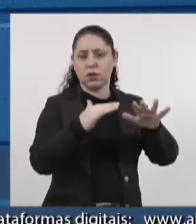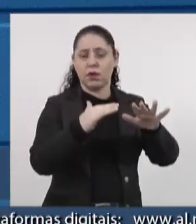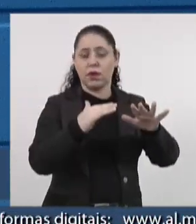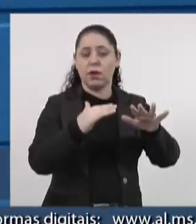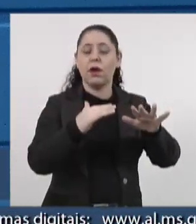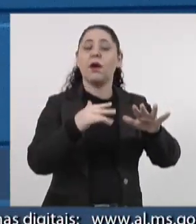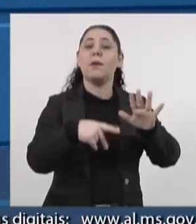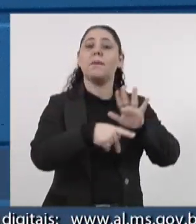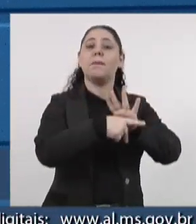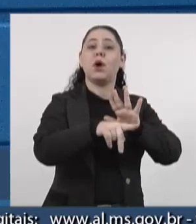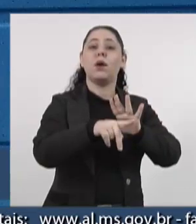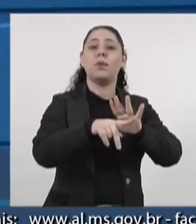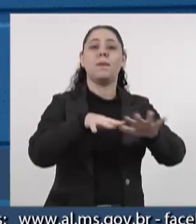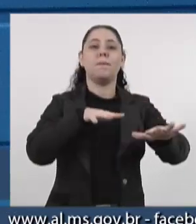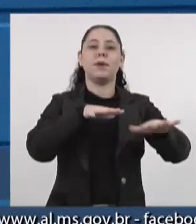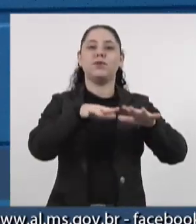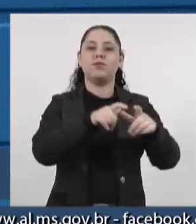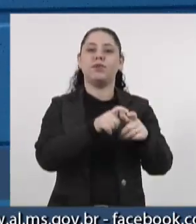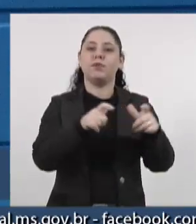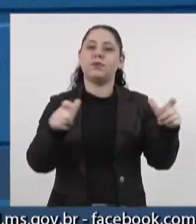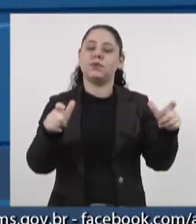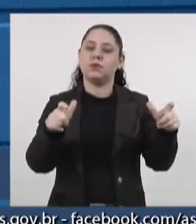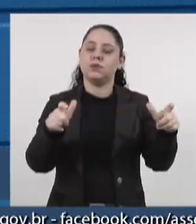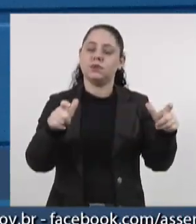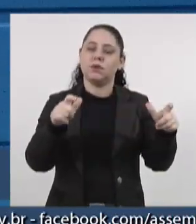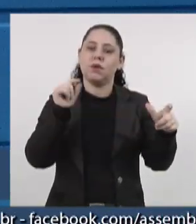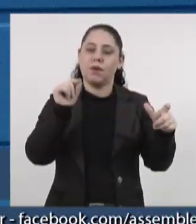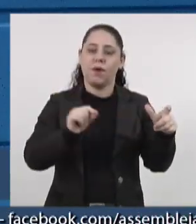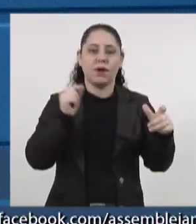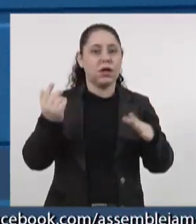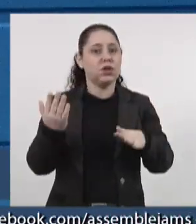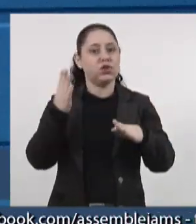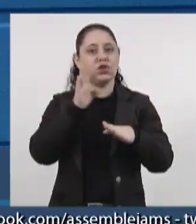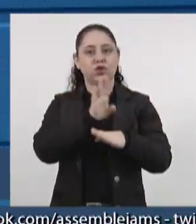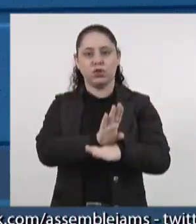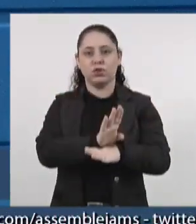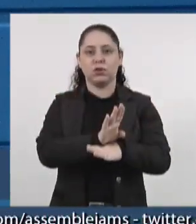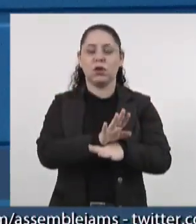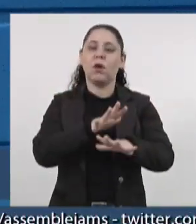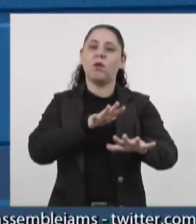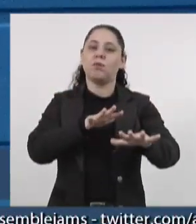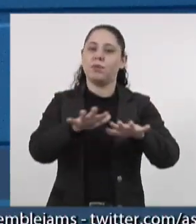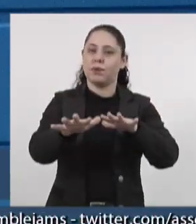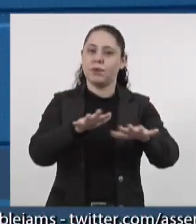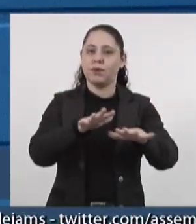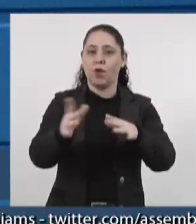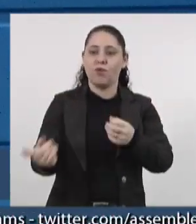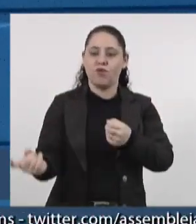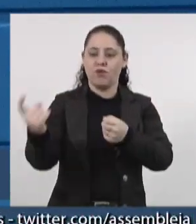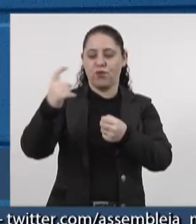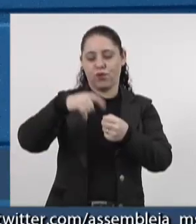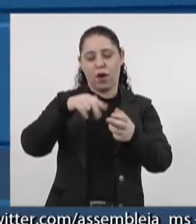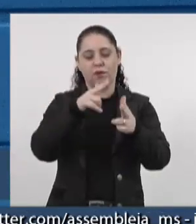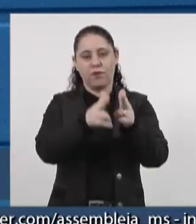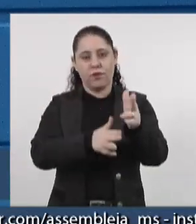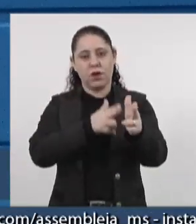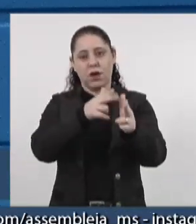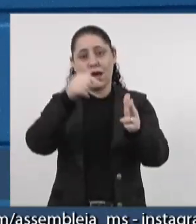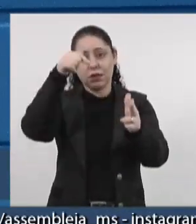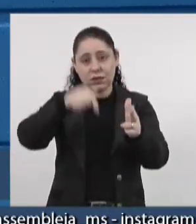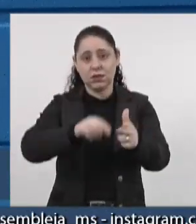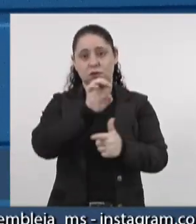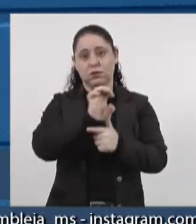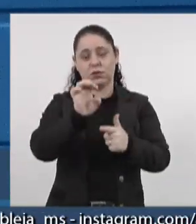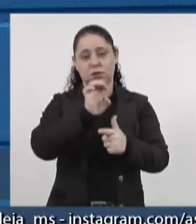ser o nosso grande manifesto, a nossa grande contribuição e um movimento pela volta da ferrovia no Mato